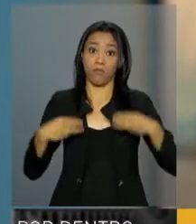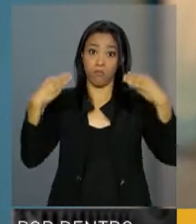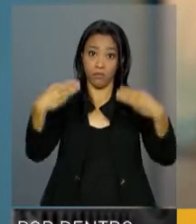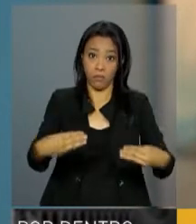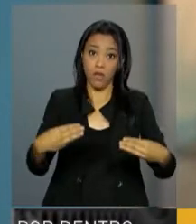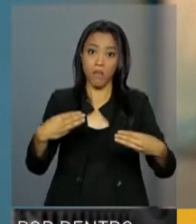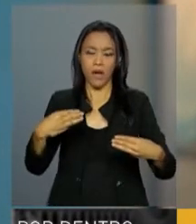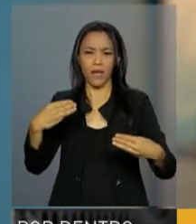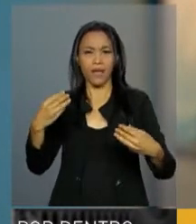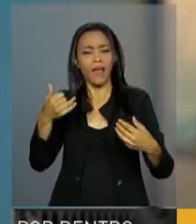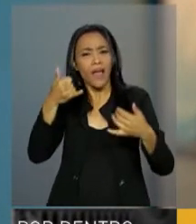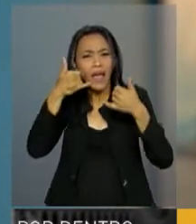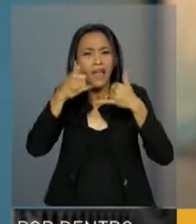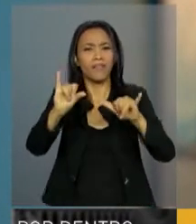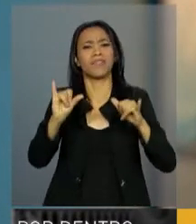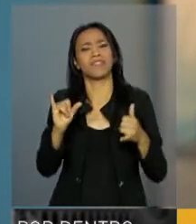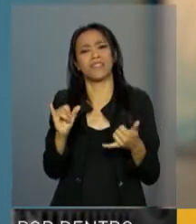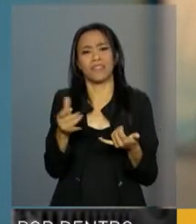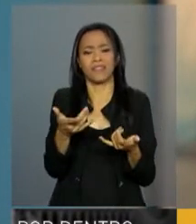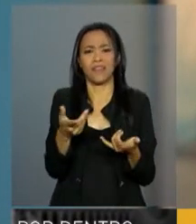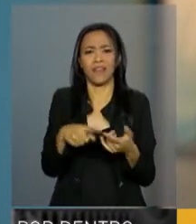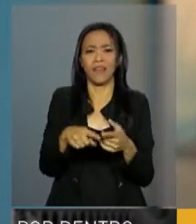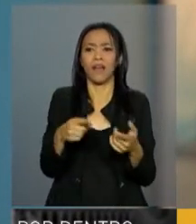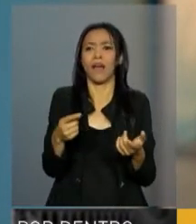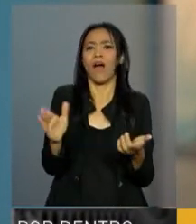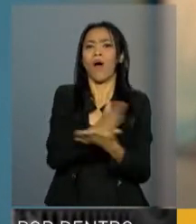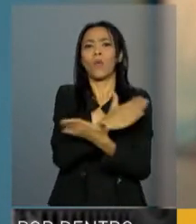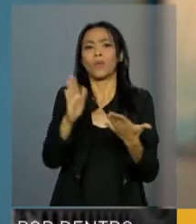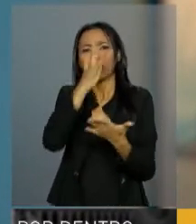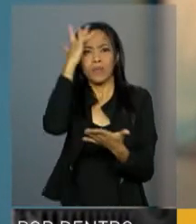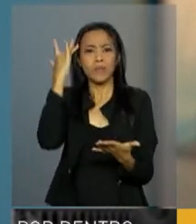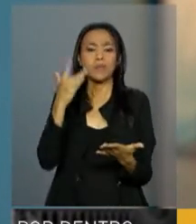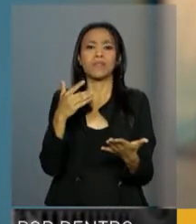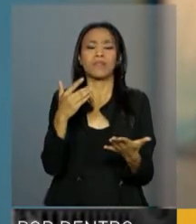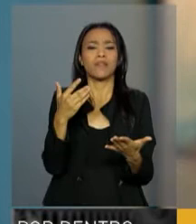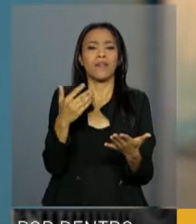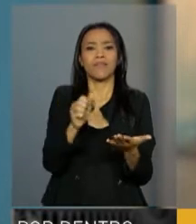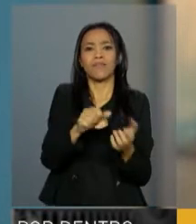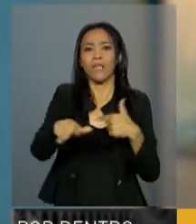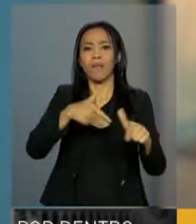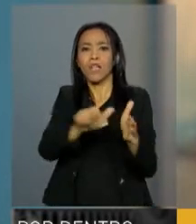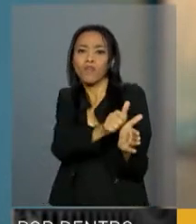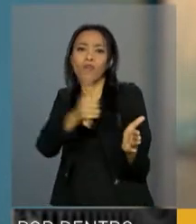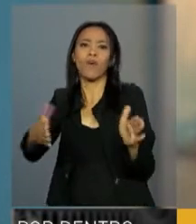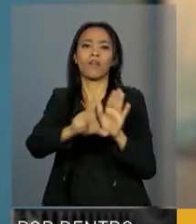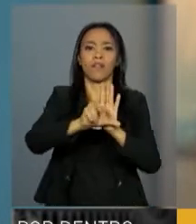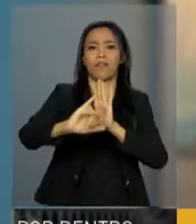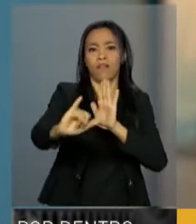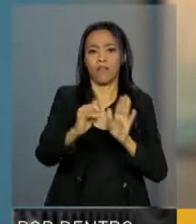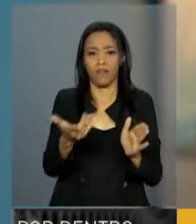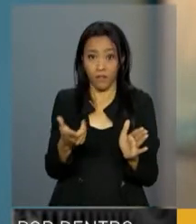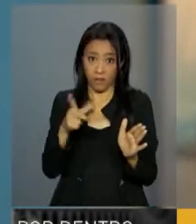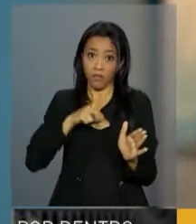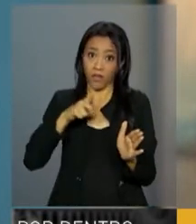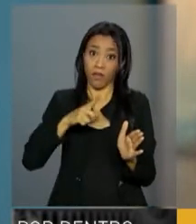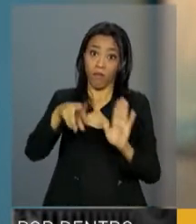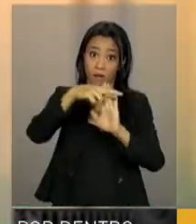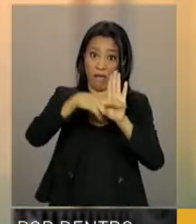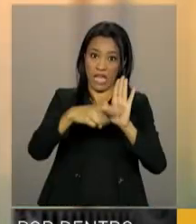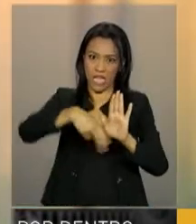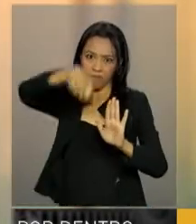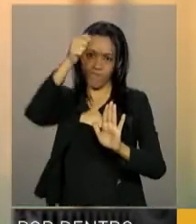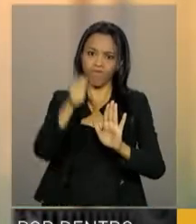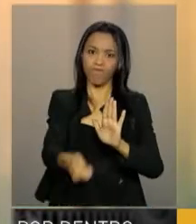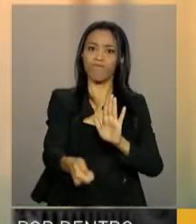a informalidade, nós poderemos impor uma regra mais forte.